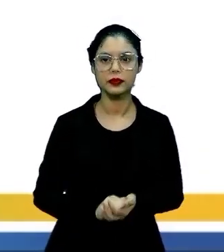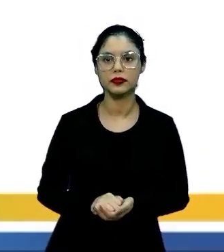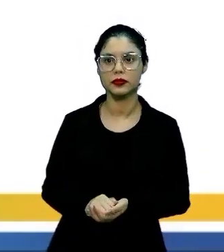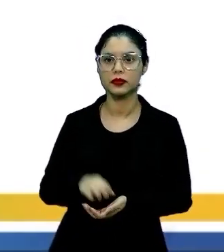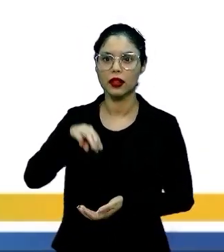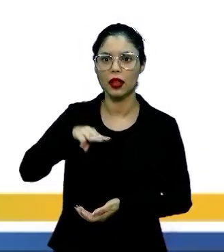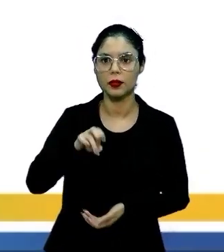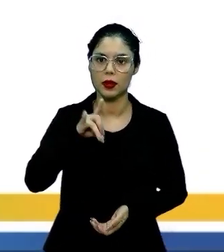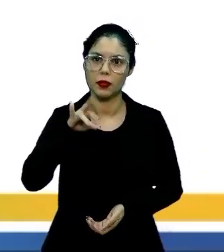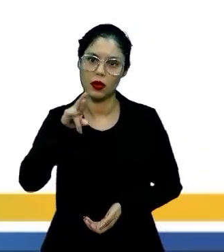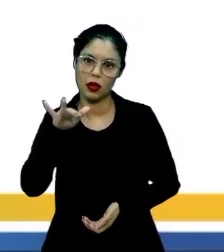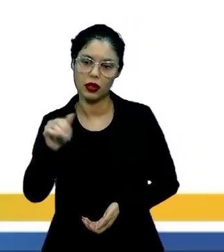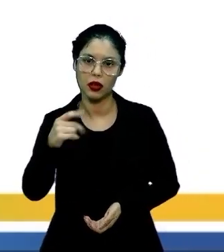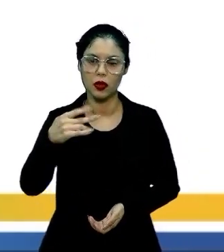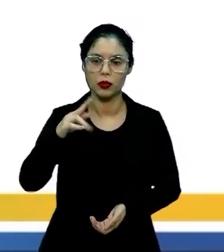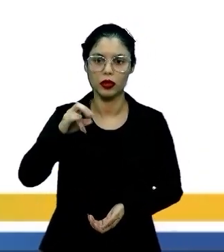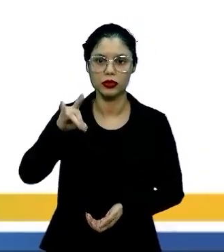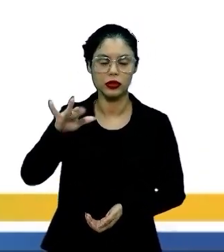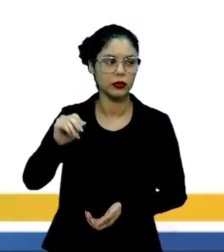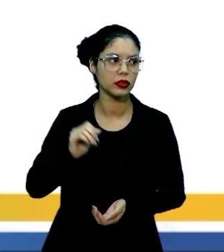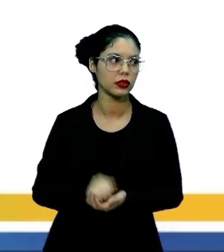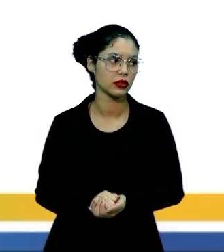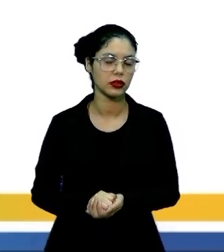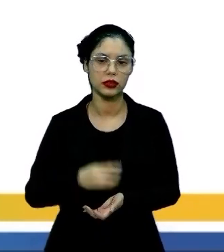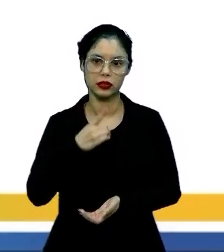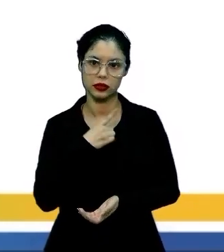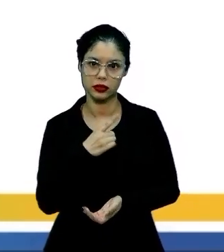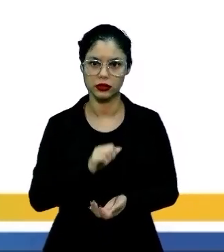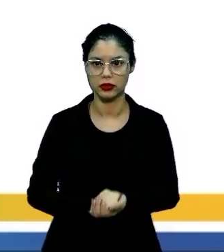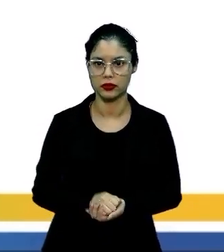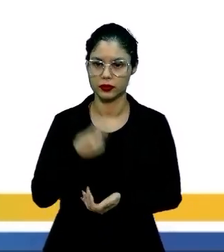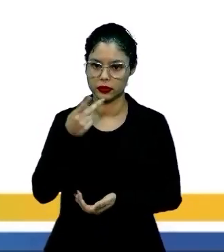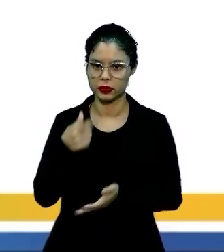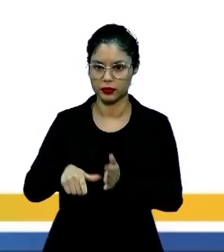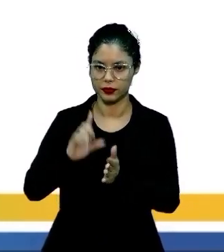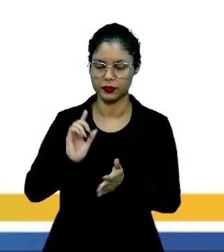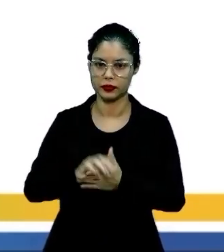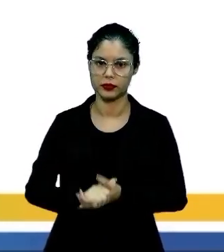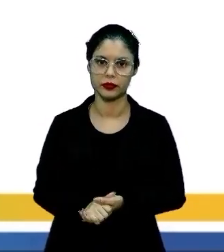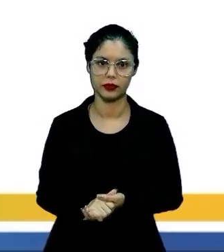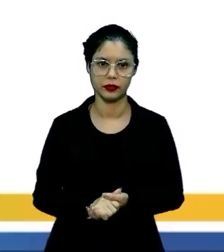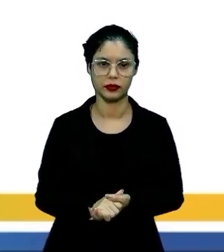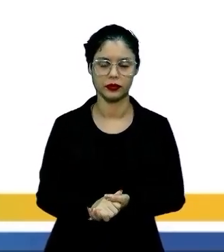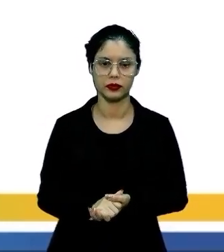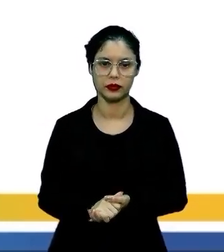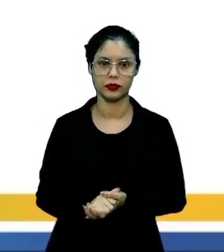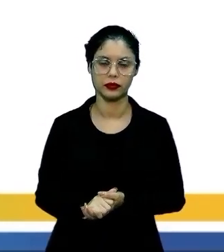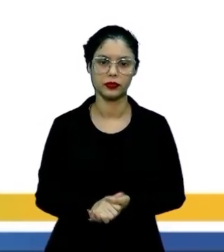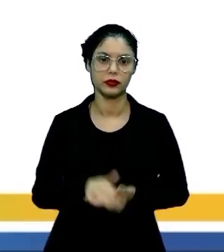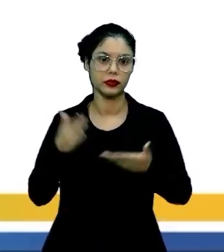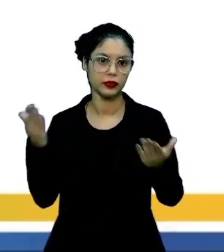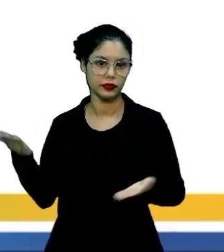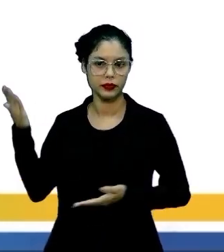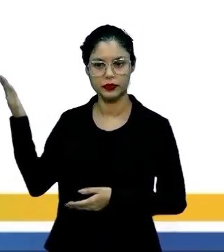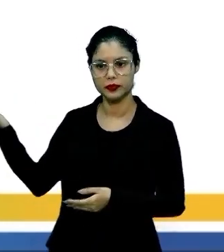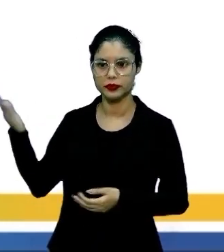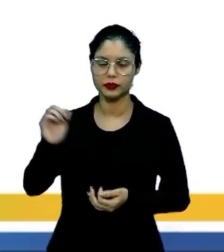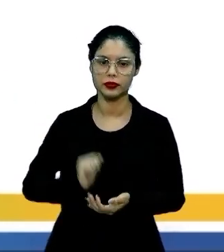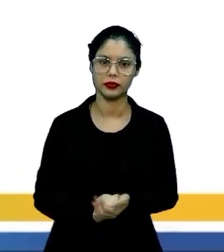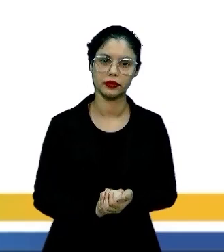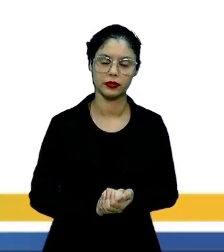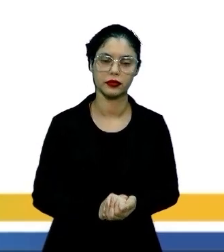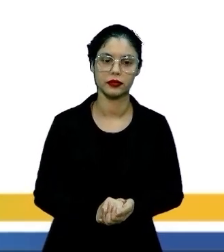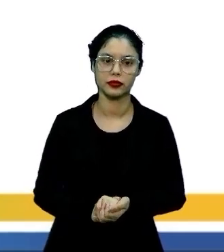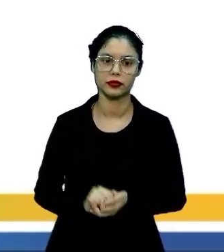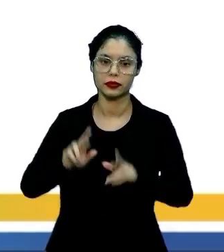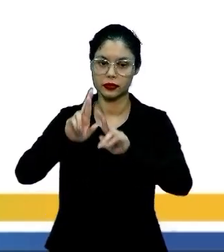Memórias Póstumas de Braz Cubas. A gente vai falar dela posteriormente. Então, aqui, eu trouxe as